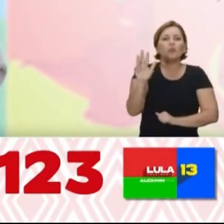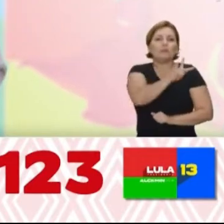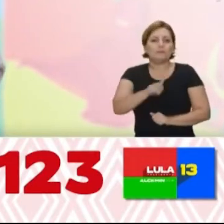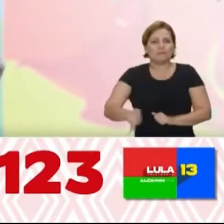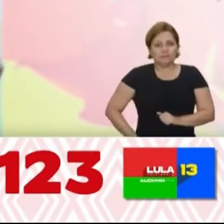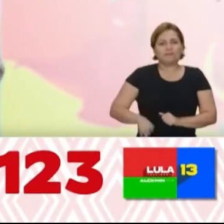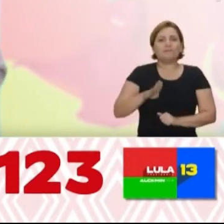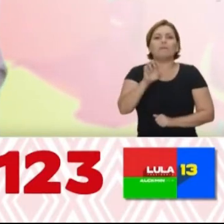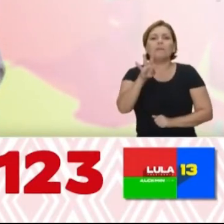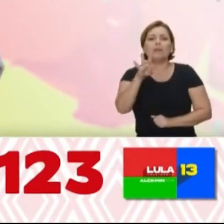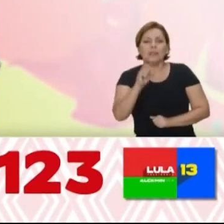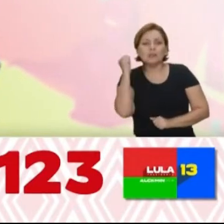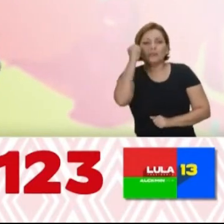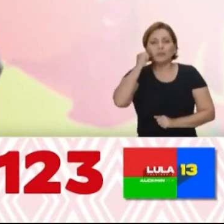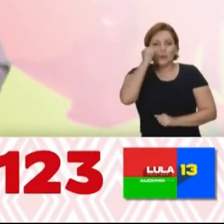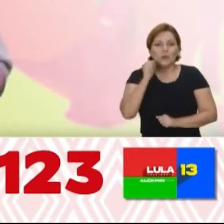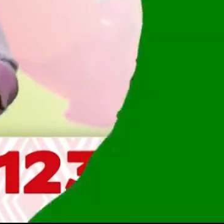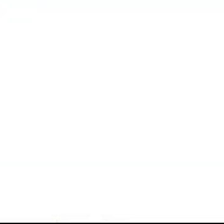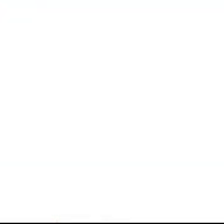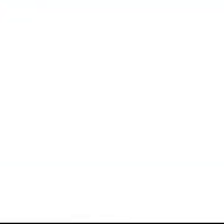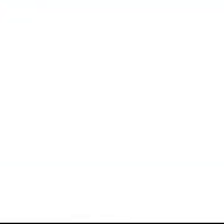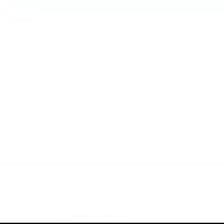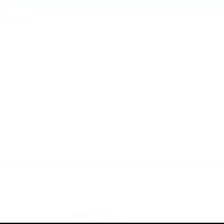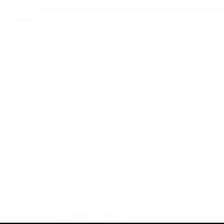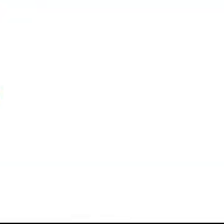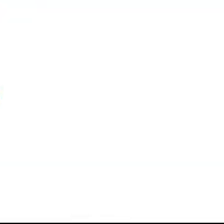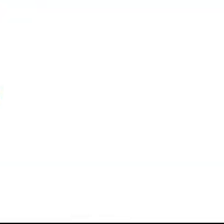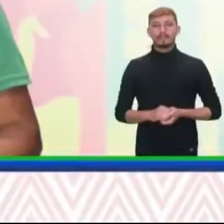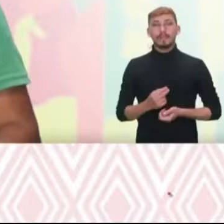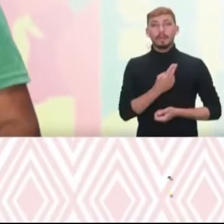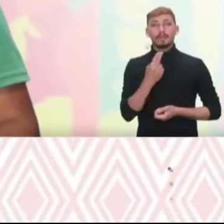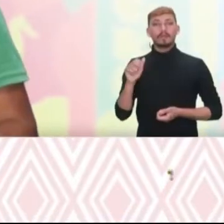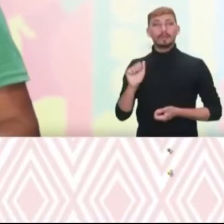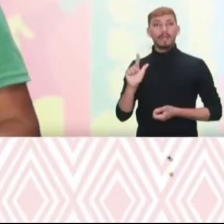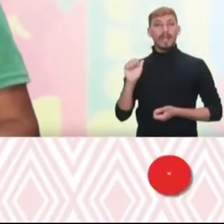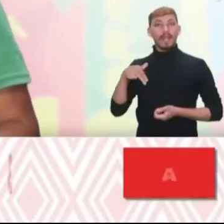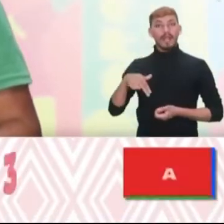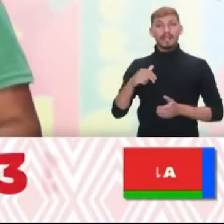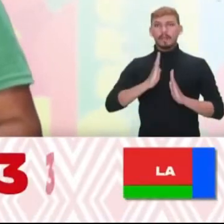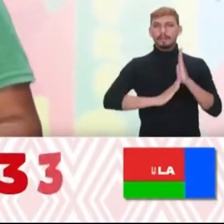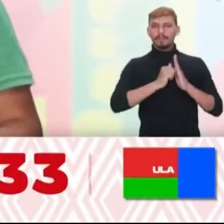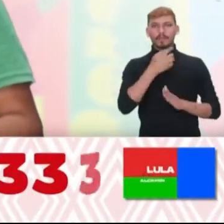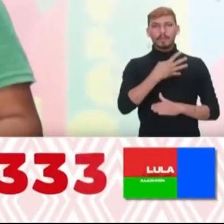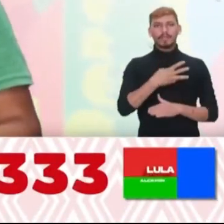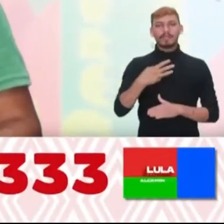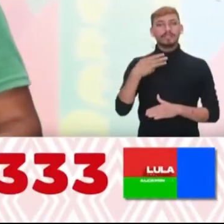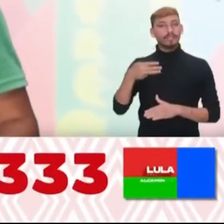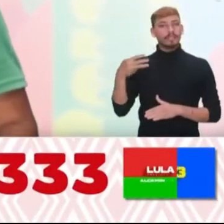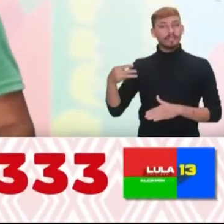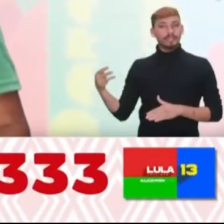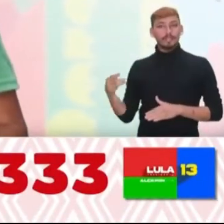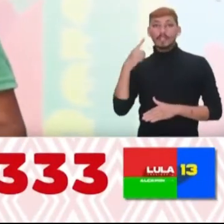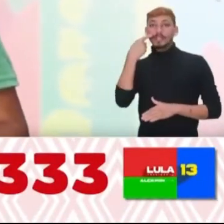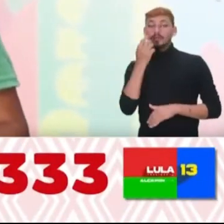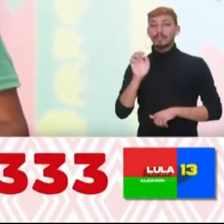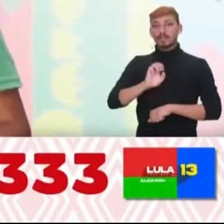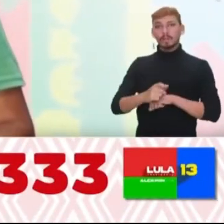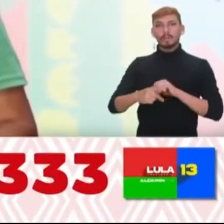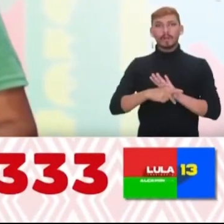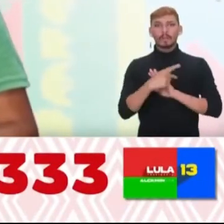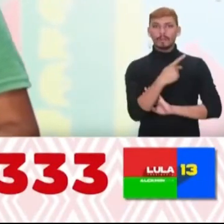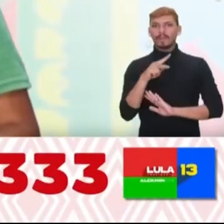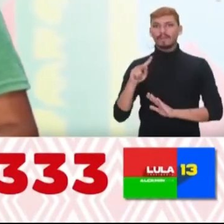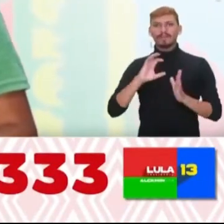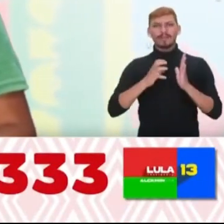com Lula presidente, Beto senador e Hélder governador. Sou Alain Pinturas, 43333, deputado estadual do PV,